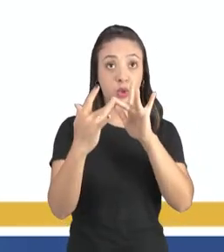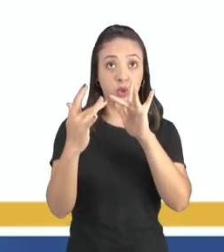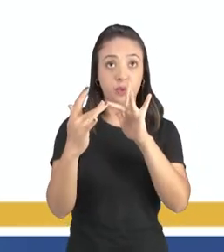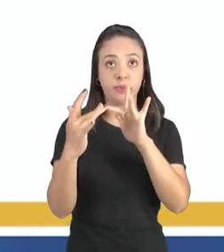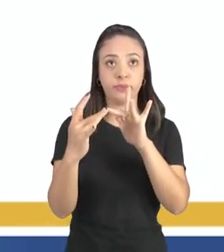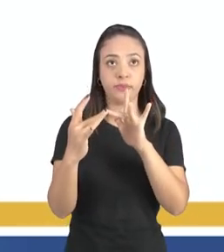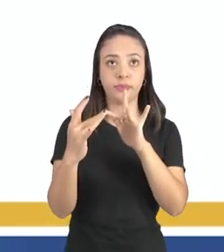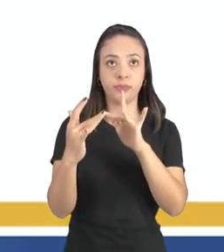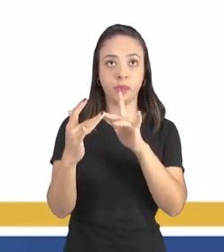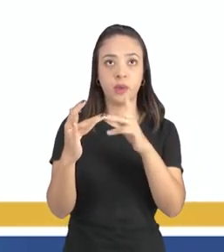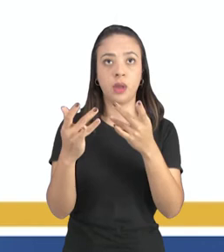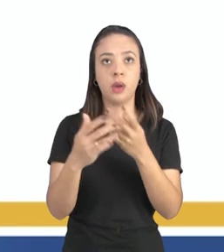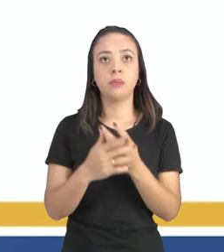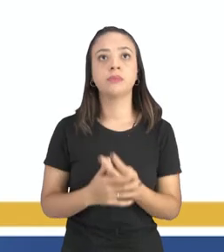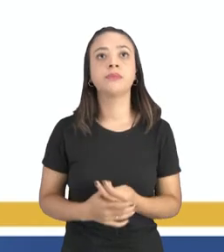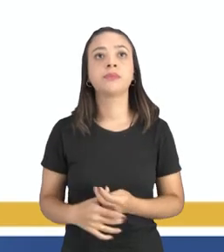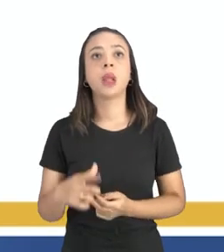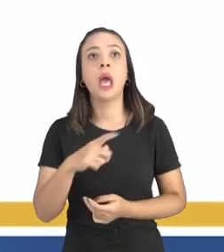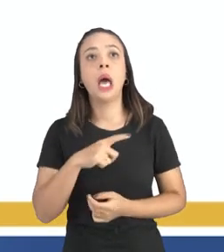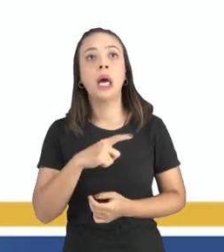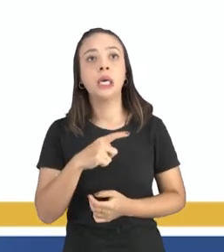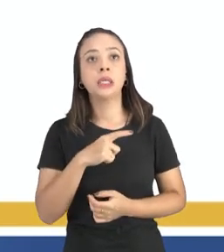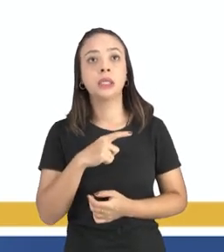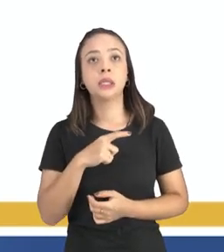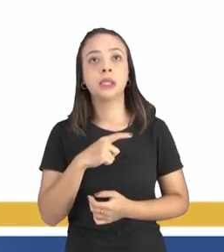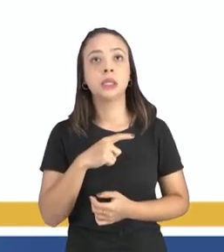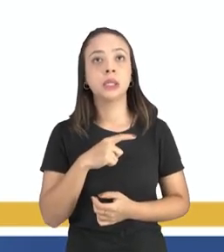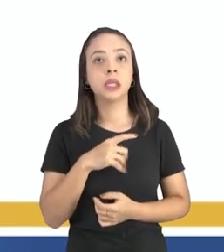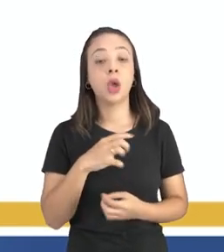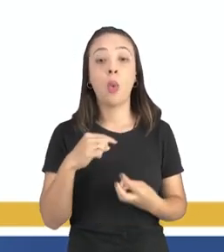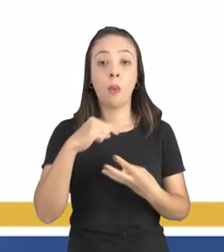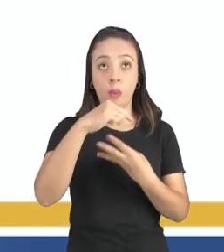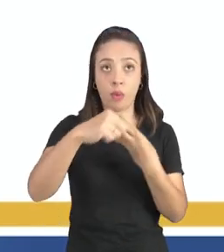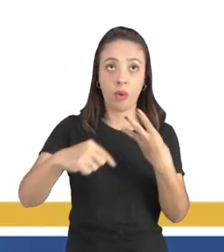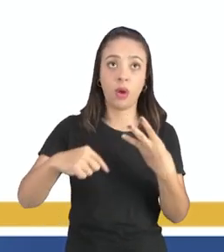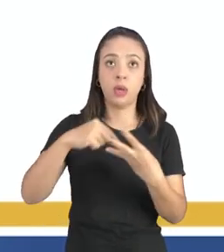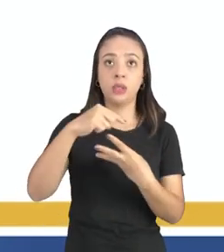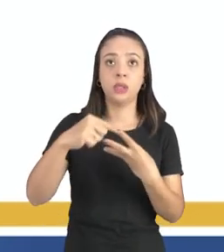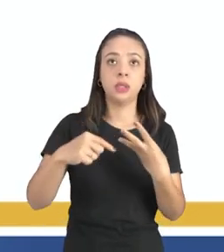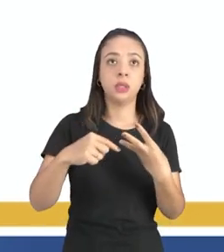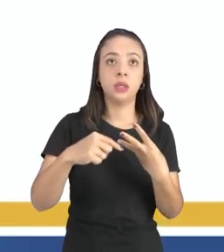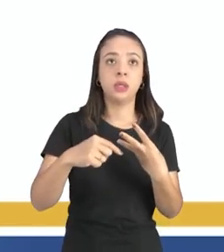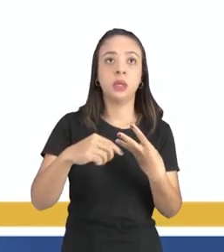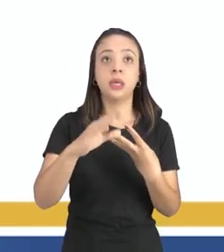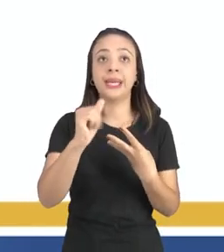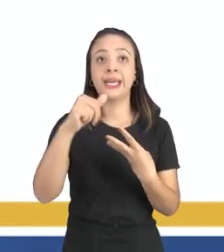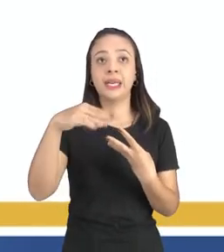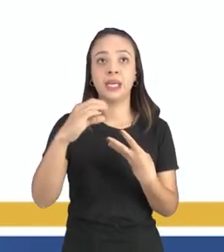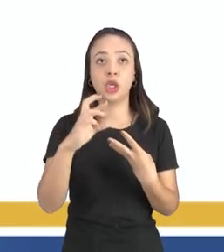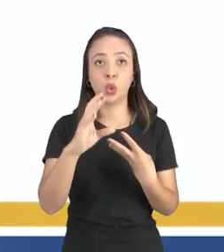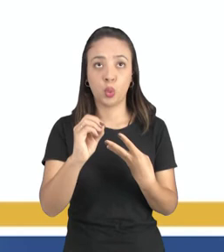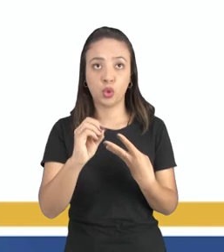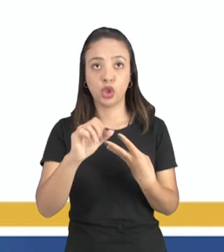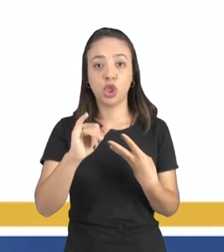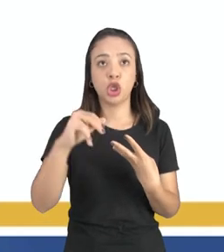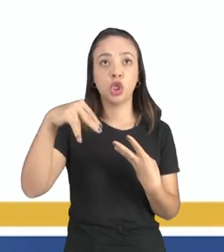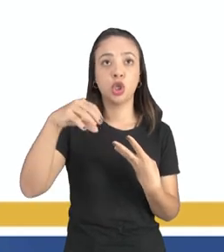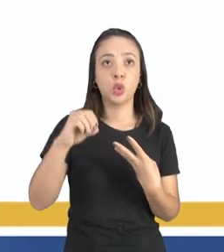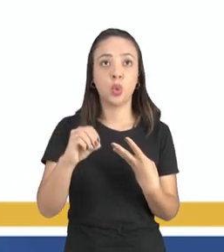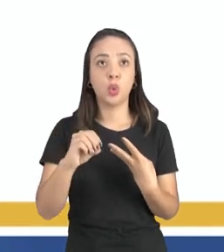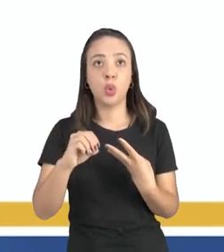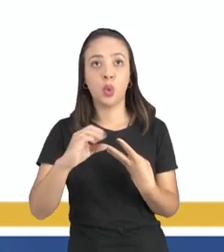mas a linfofagite mas adenopatia satélite satélite e aí